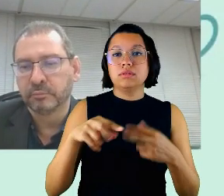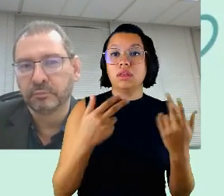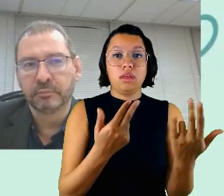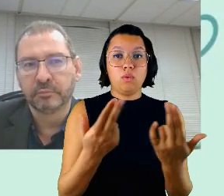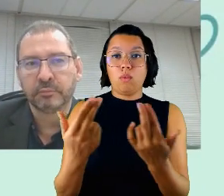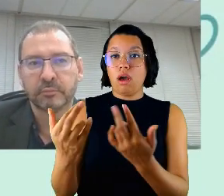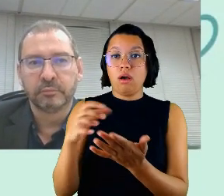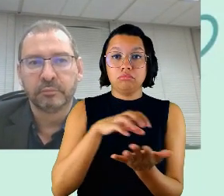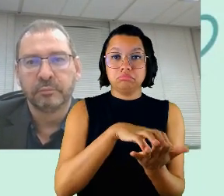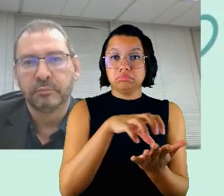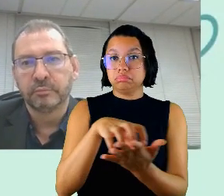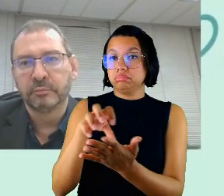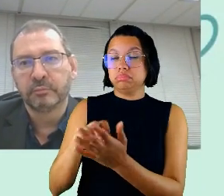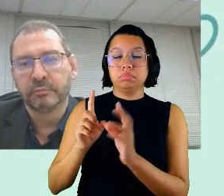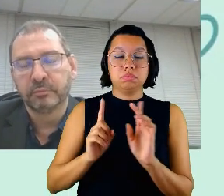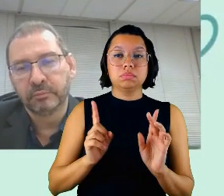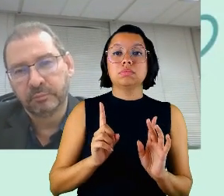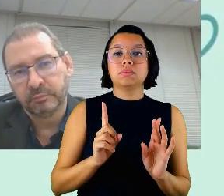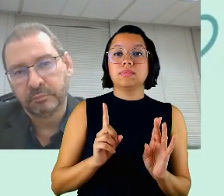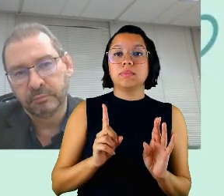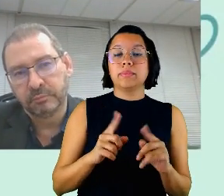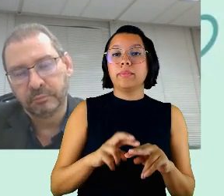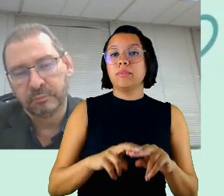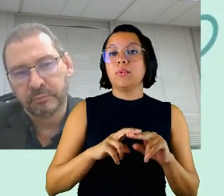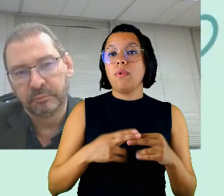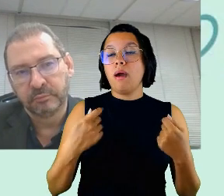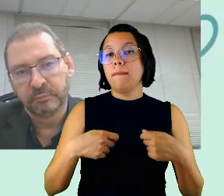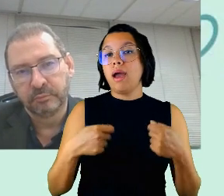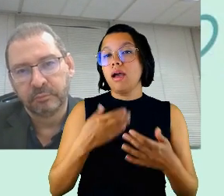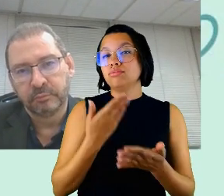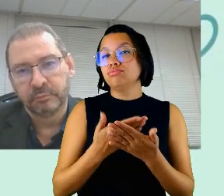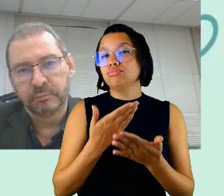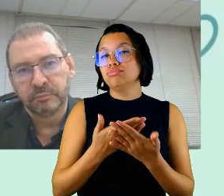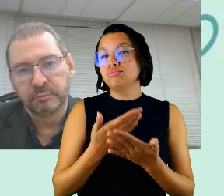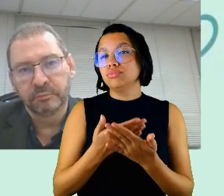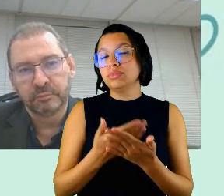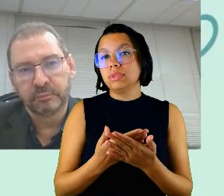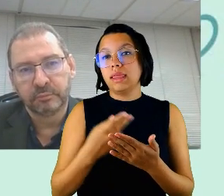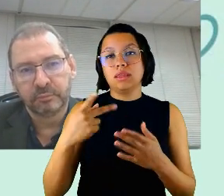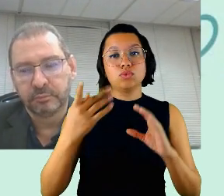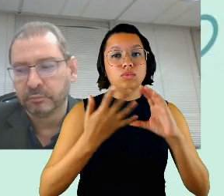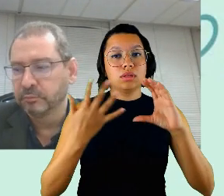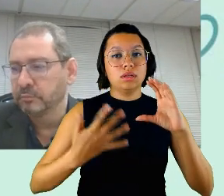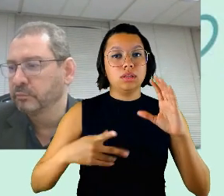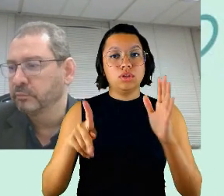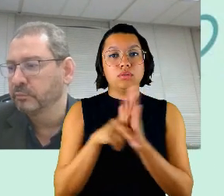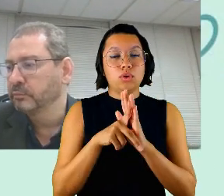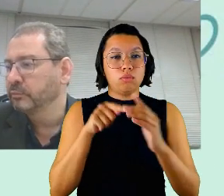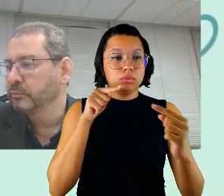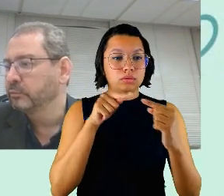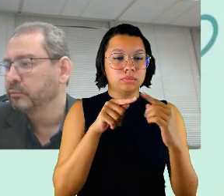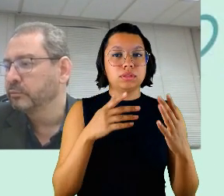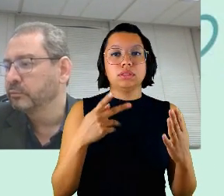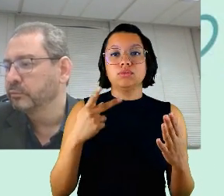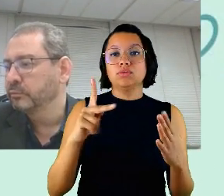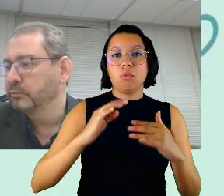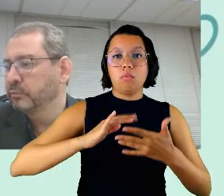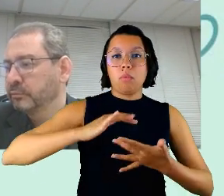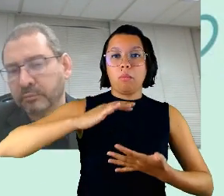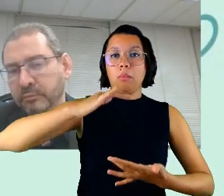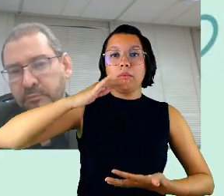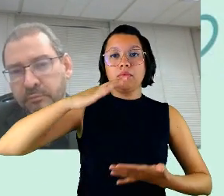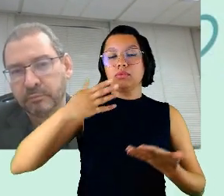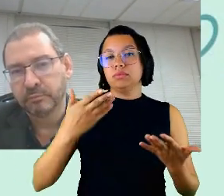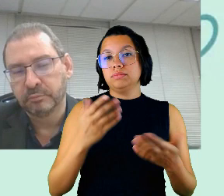e aí por isso é preciso estudá-las nas suas características específicas no seu volume né e aí